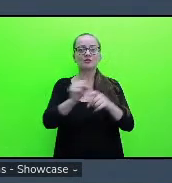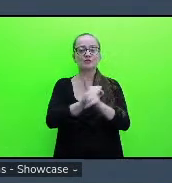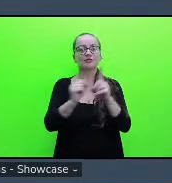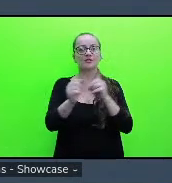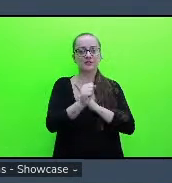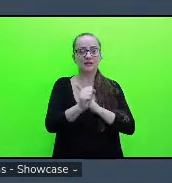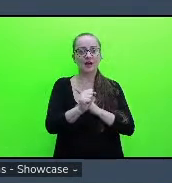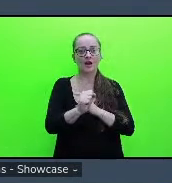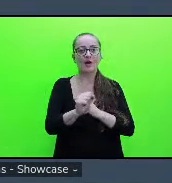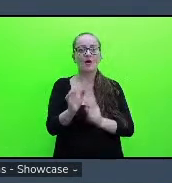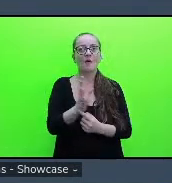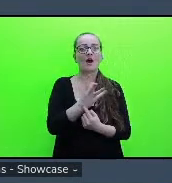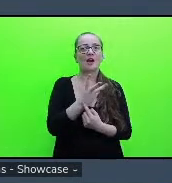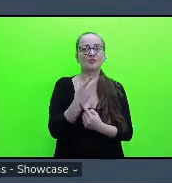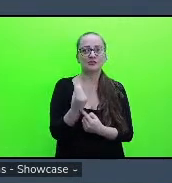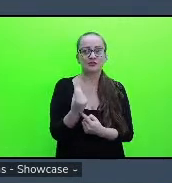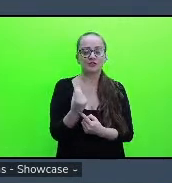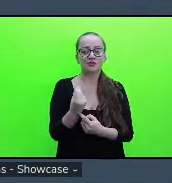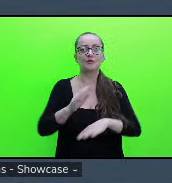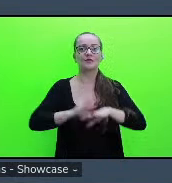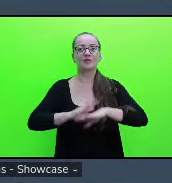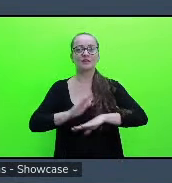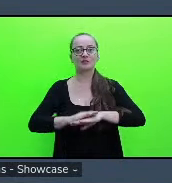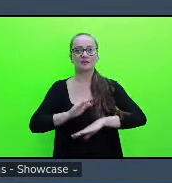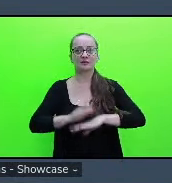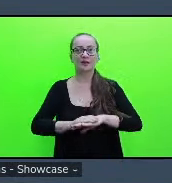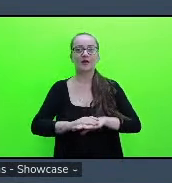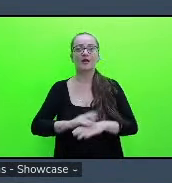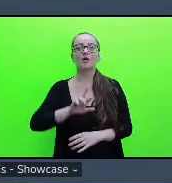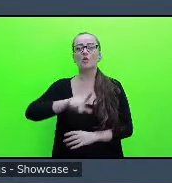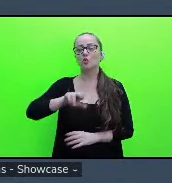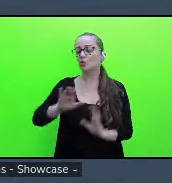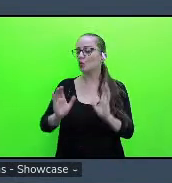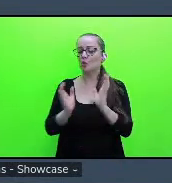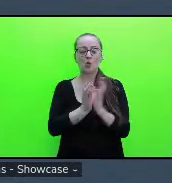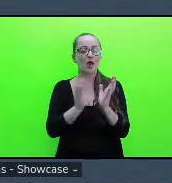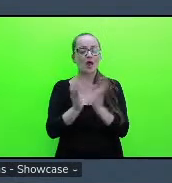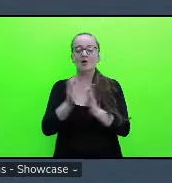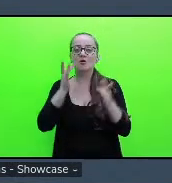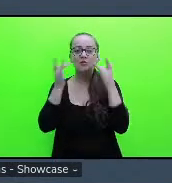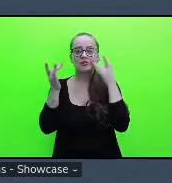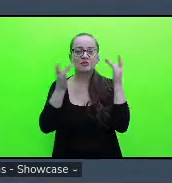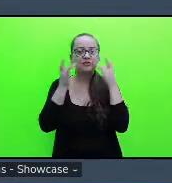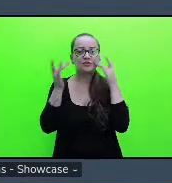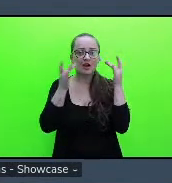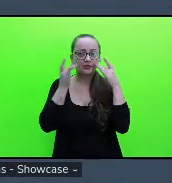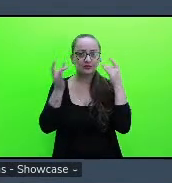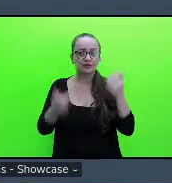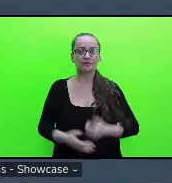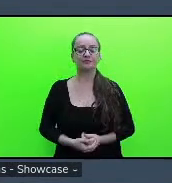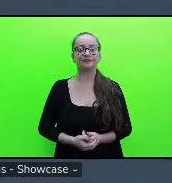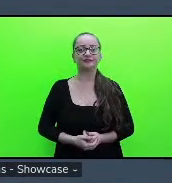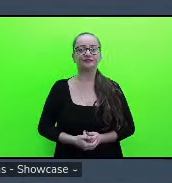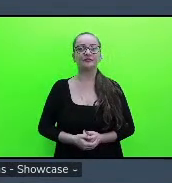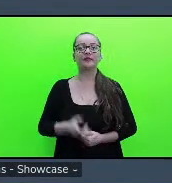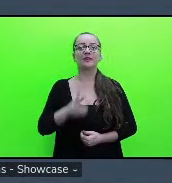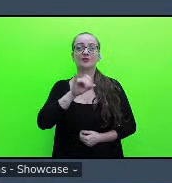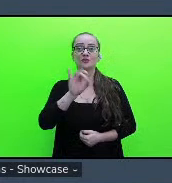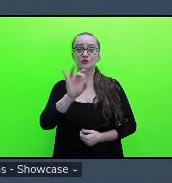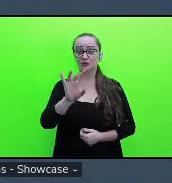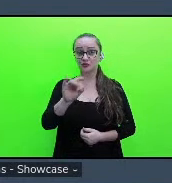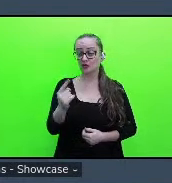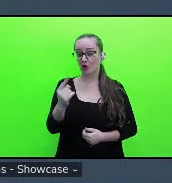e cultural dos alunos envolvidos então não são grupos de teatro que vão ter somente uma